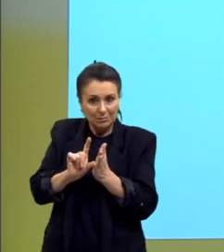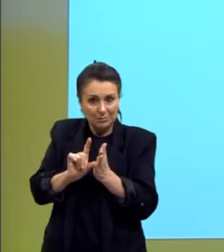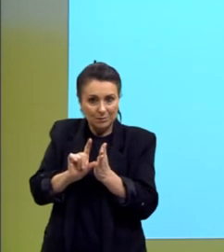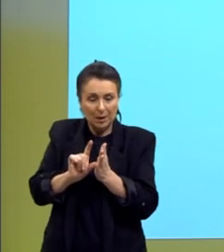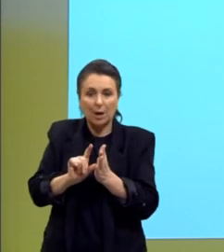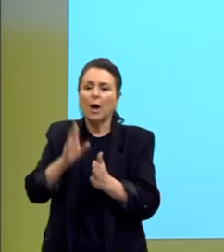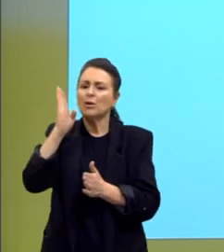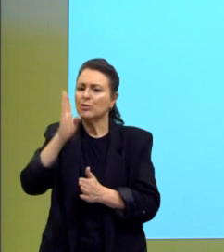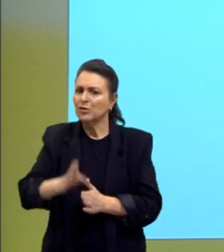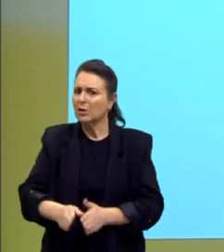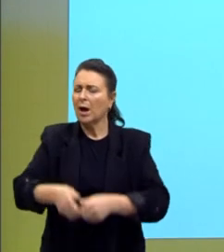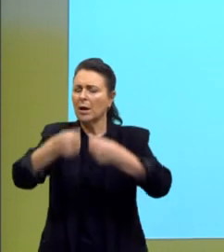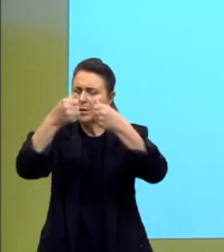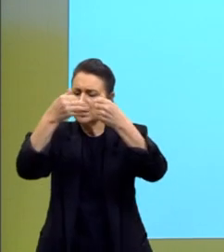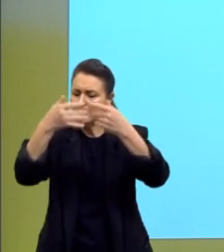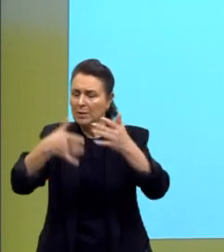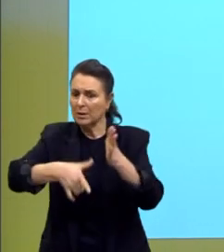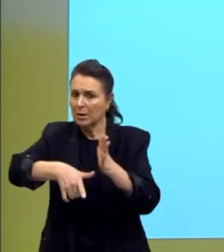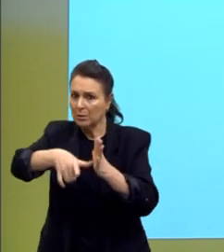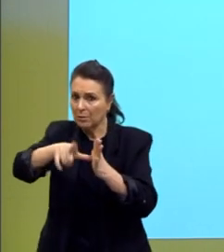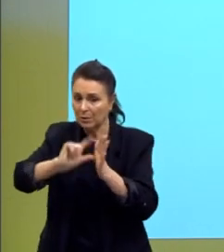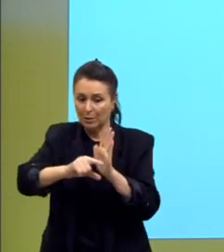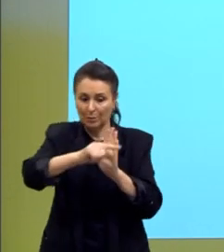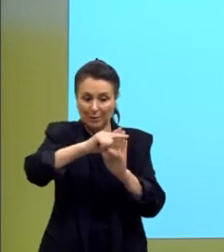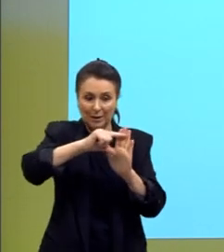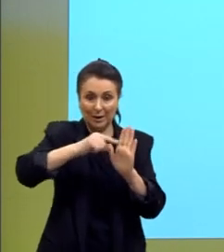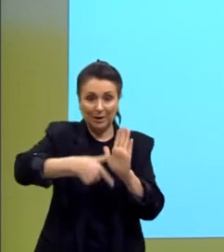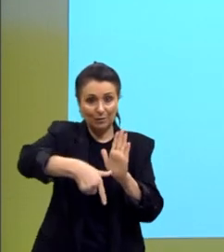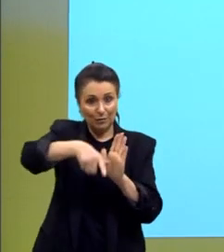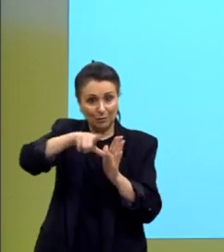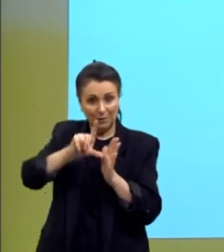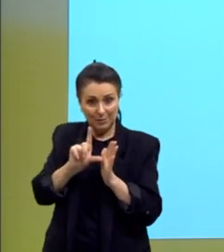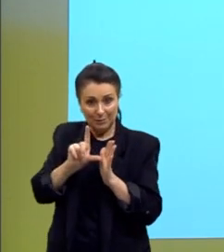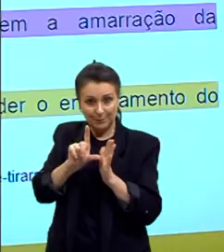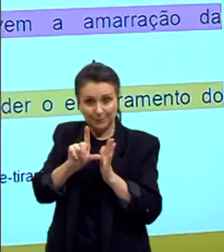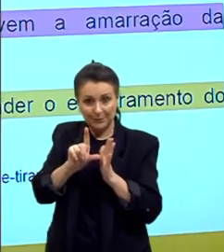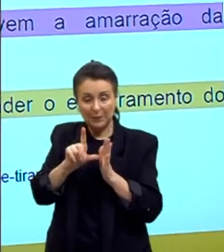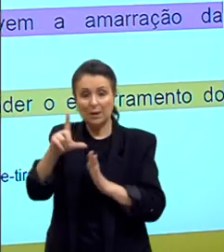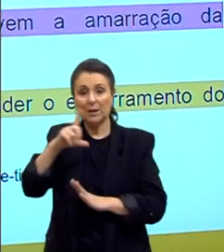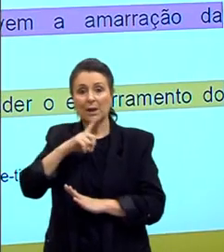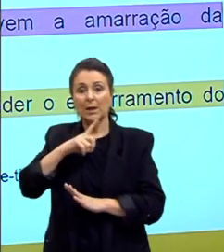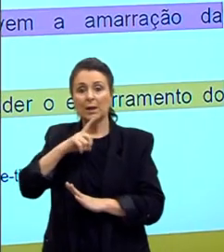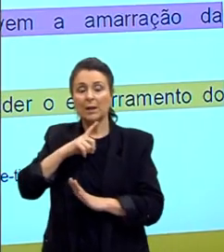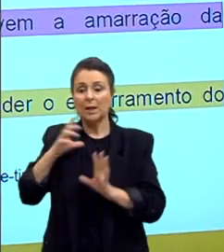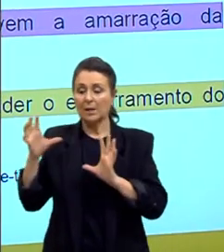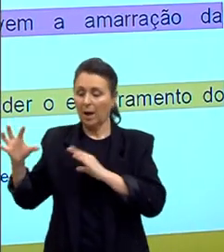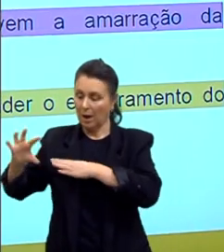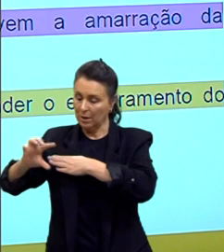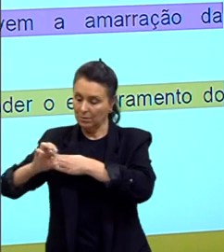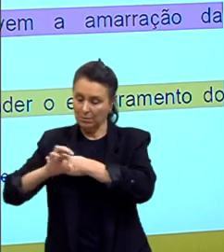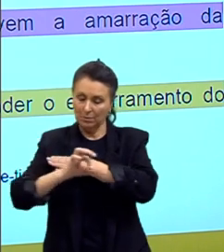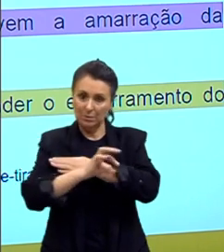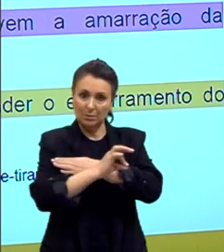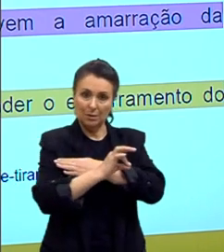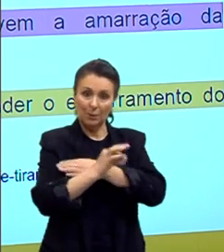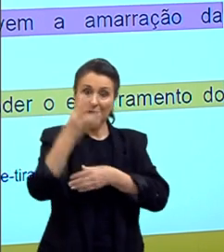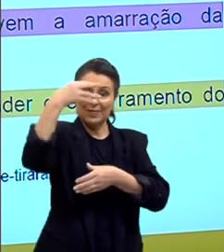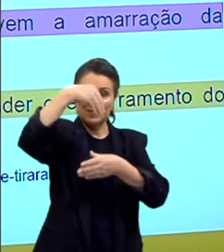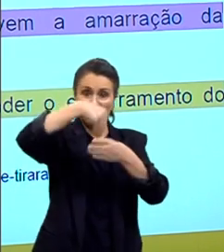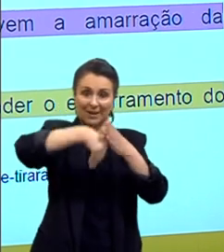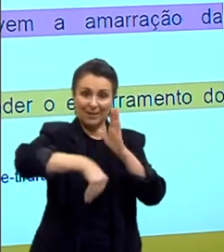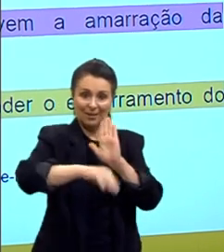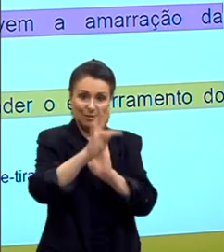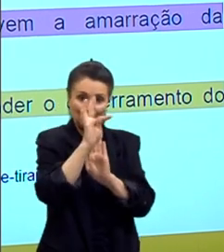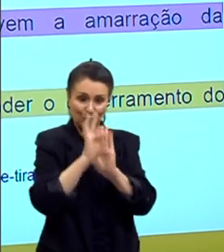já foi dito anteriormente, no parágrafo anterior, e aqui eu tenho essa coesão interparágrafos,